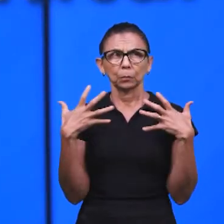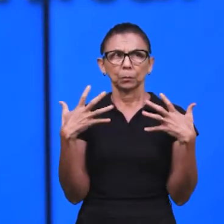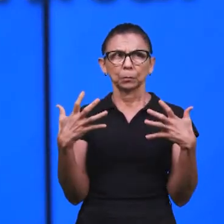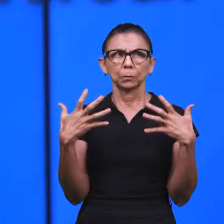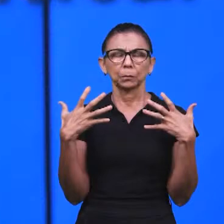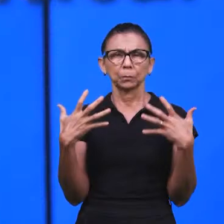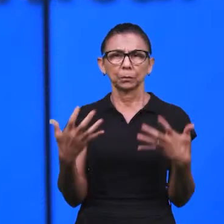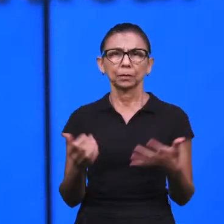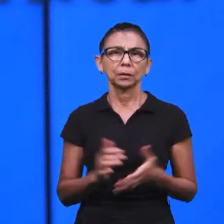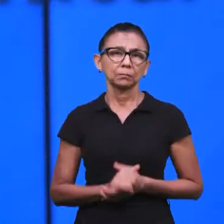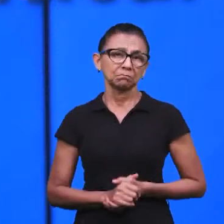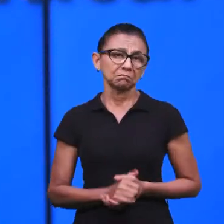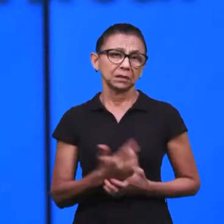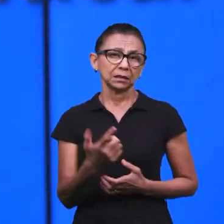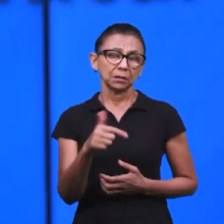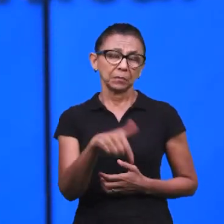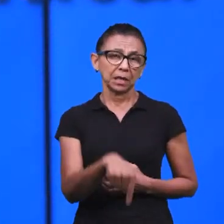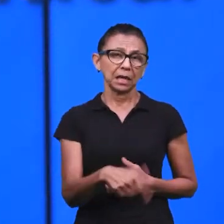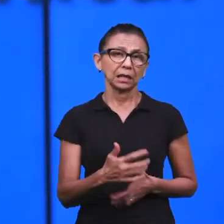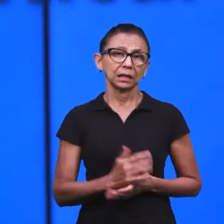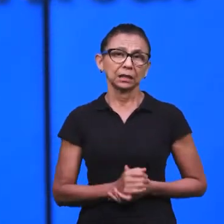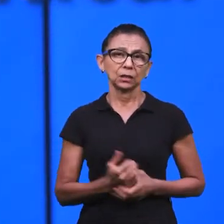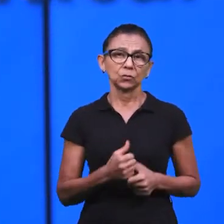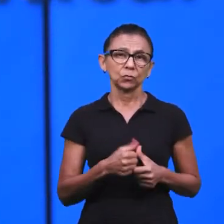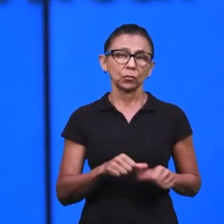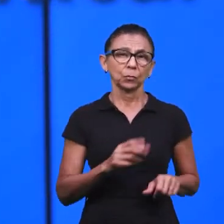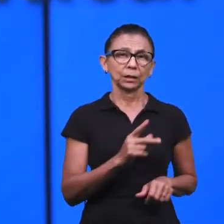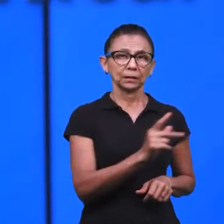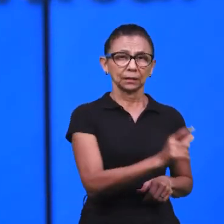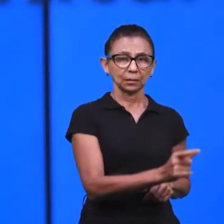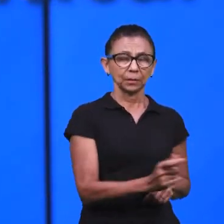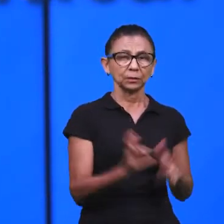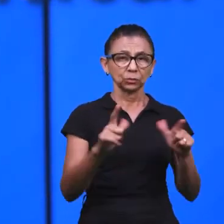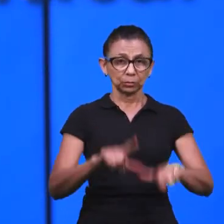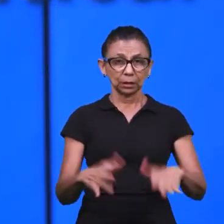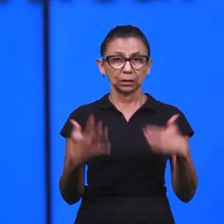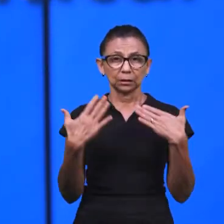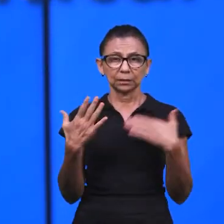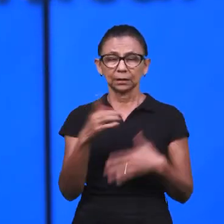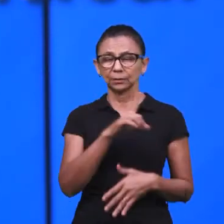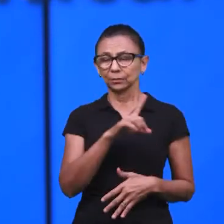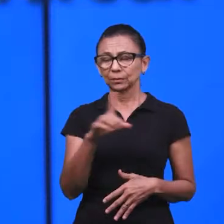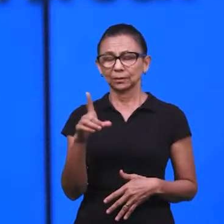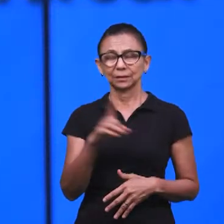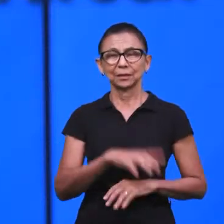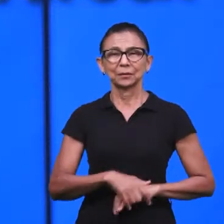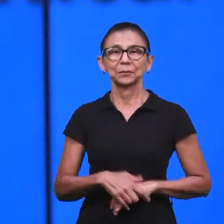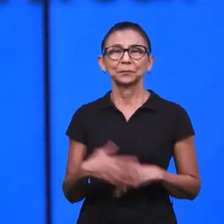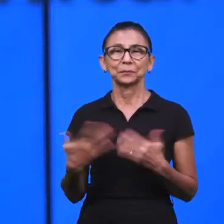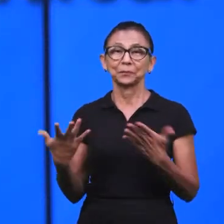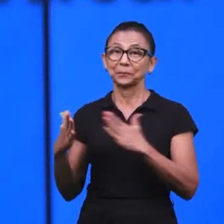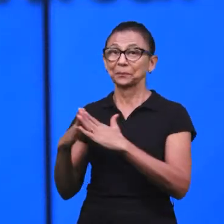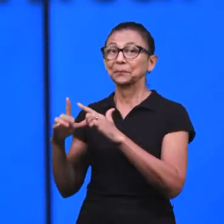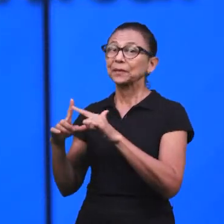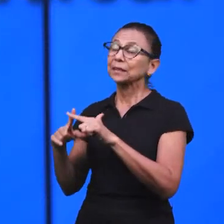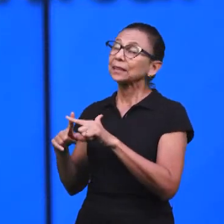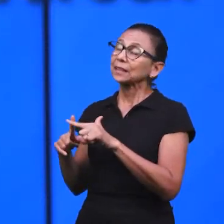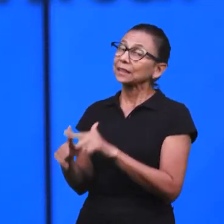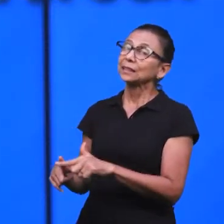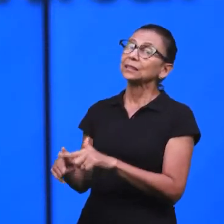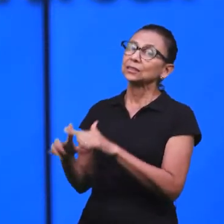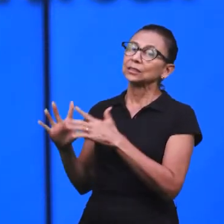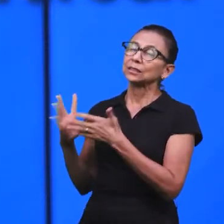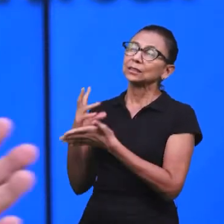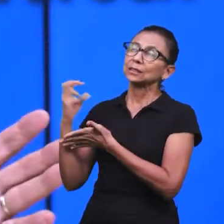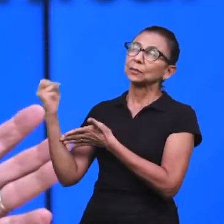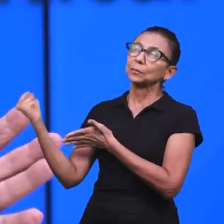é um lugar onde nós não temos residência fixa, né? Ninguém faz residência fixa no deserto. Assim é este mundo, assim é a igreja,